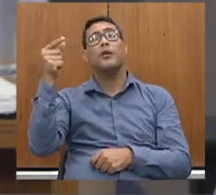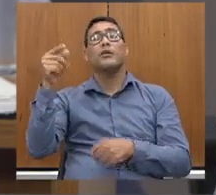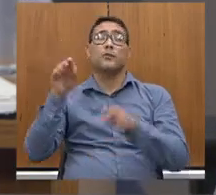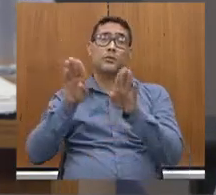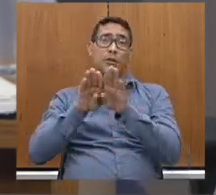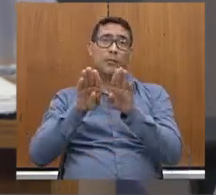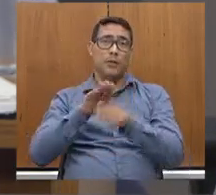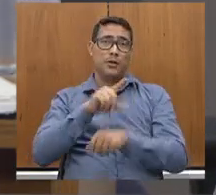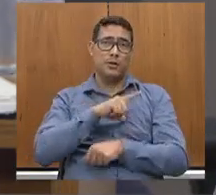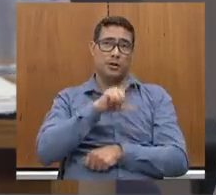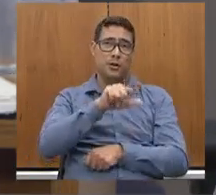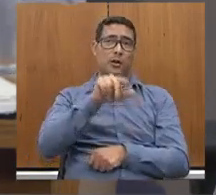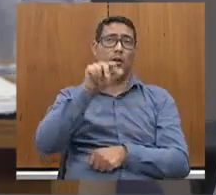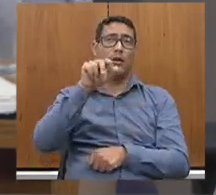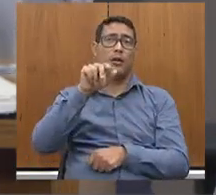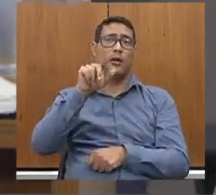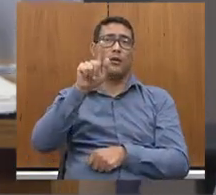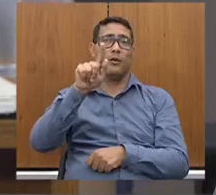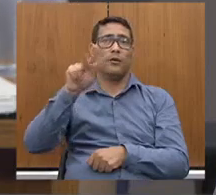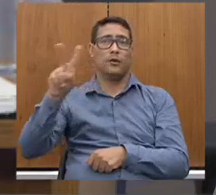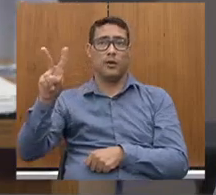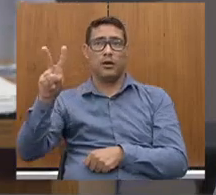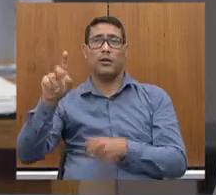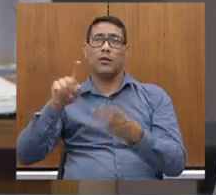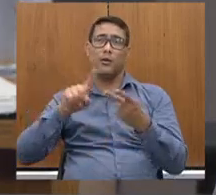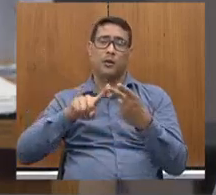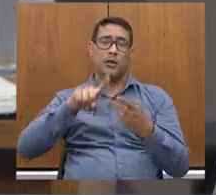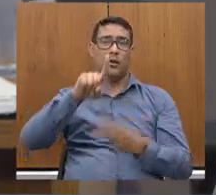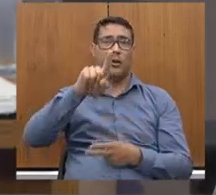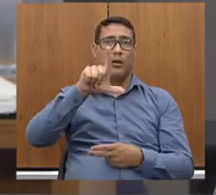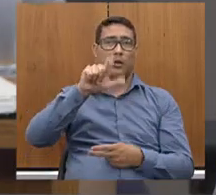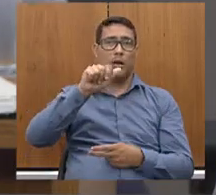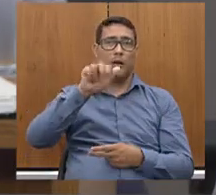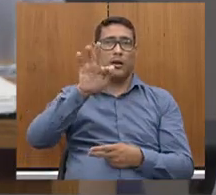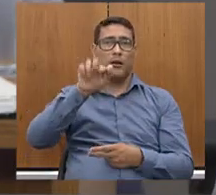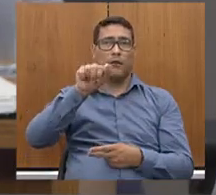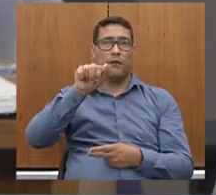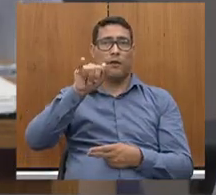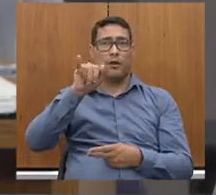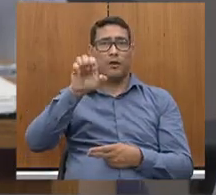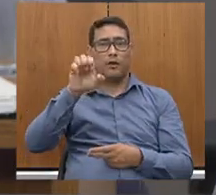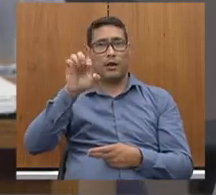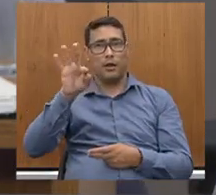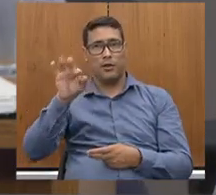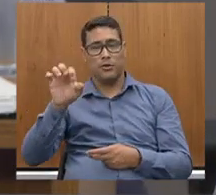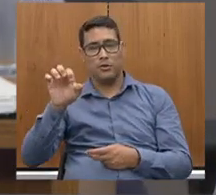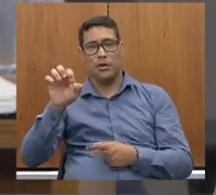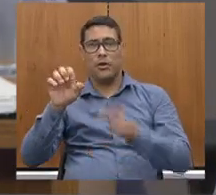temos aí Valadares, Lafayette, Sete Lagoas, Divinópolis,